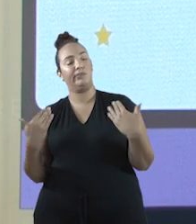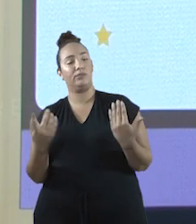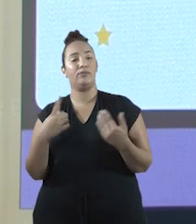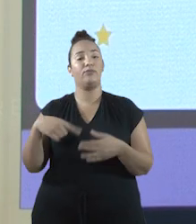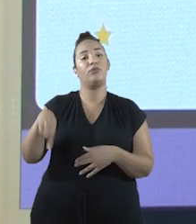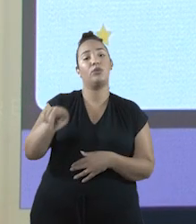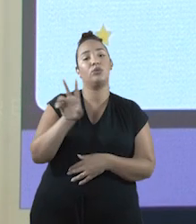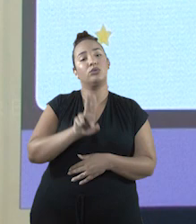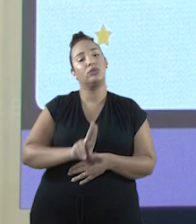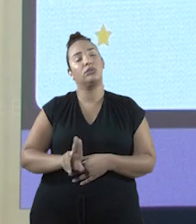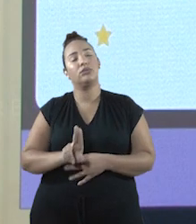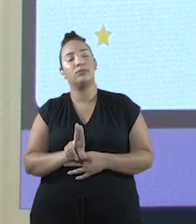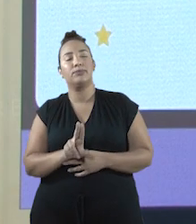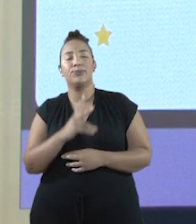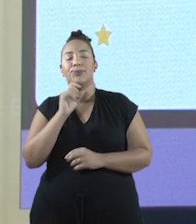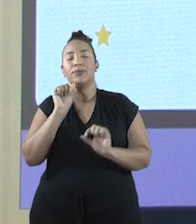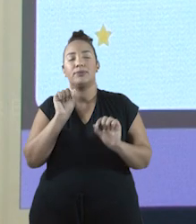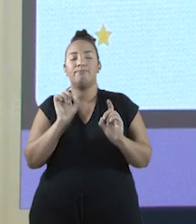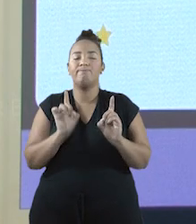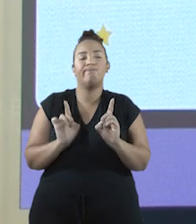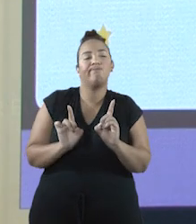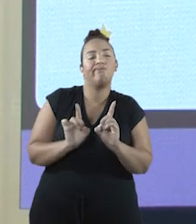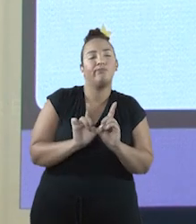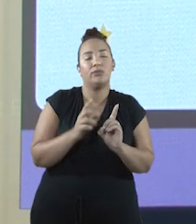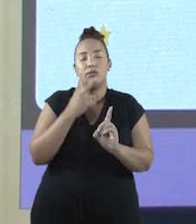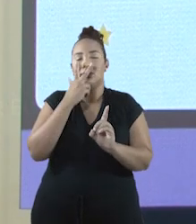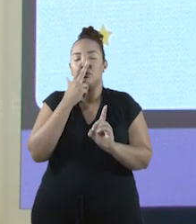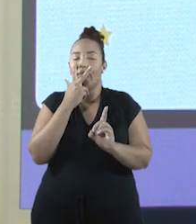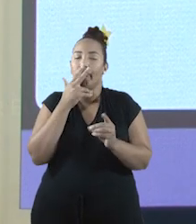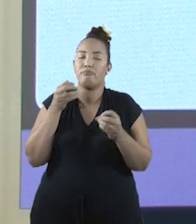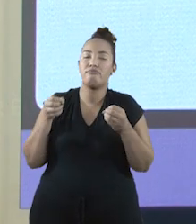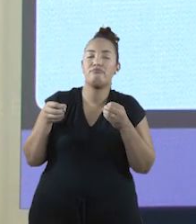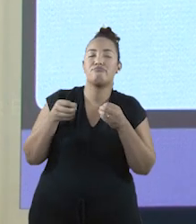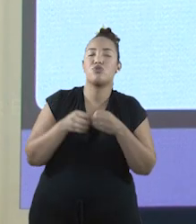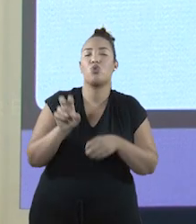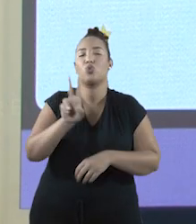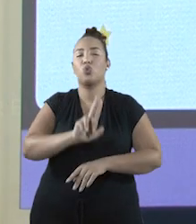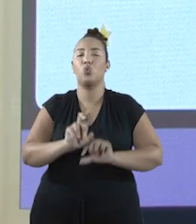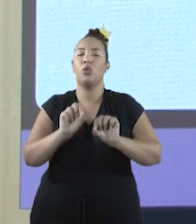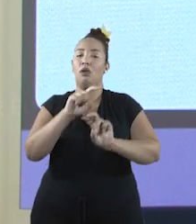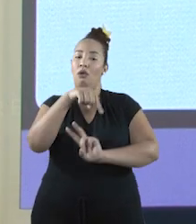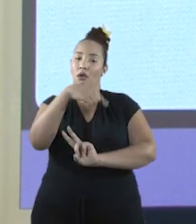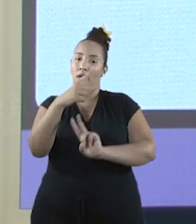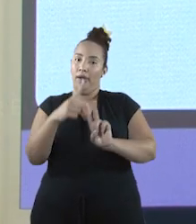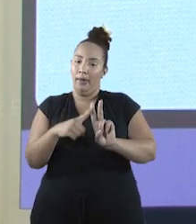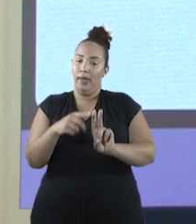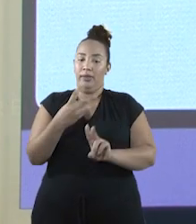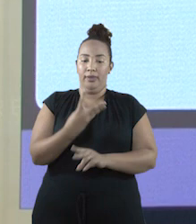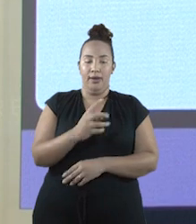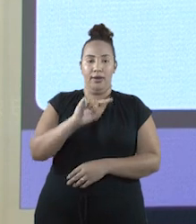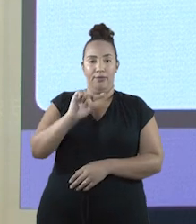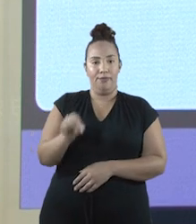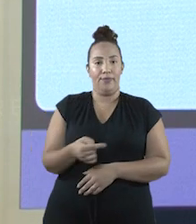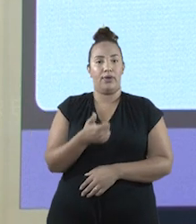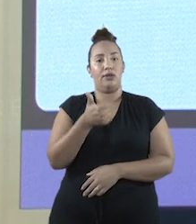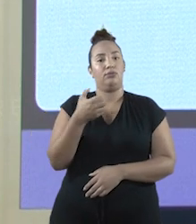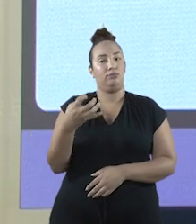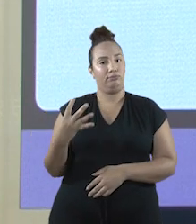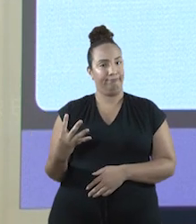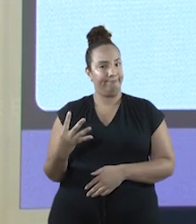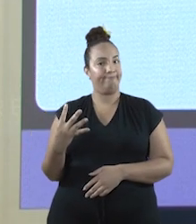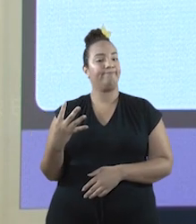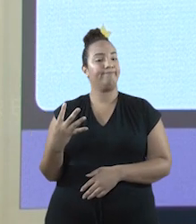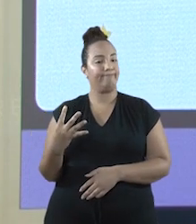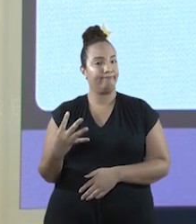aproximação para cada uma das situações usando π igual a 3,14. E